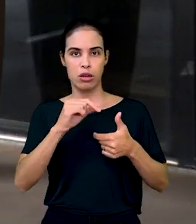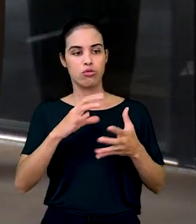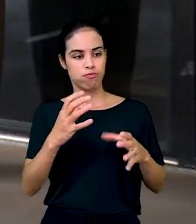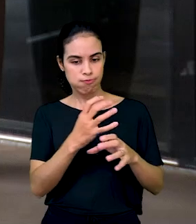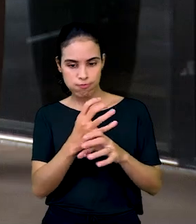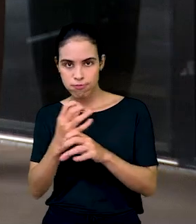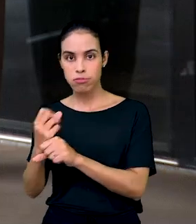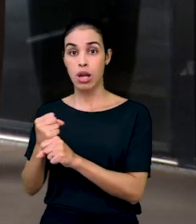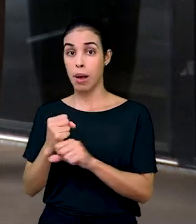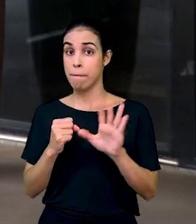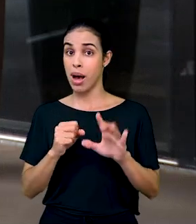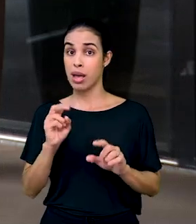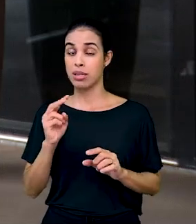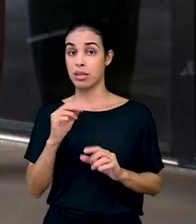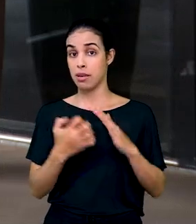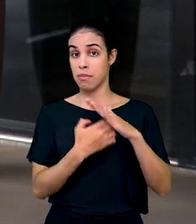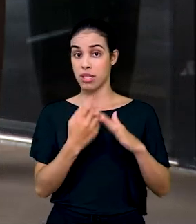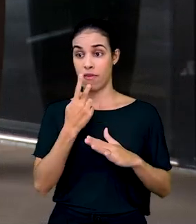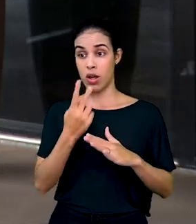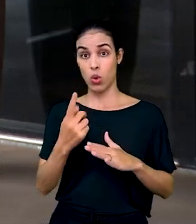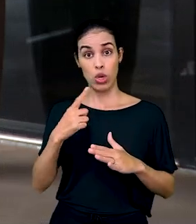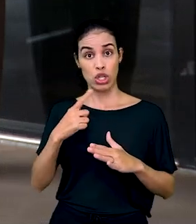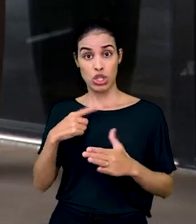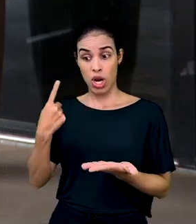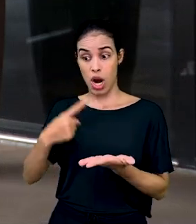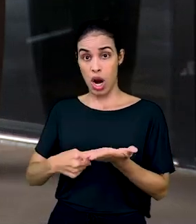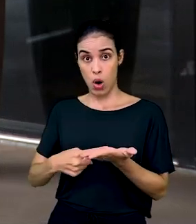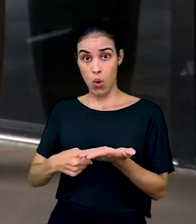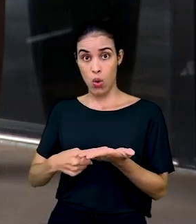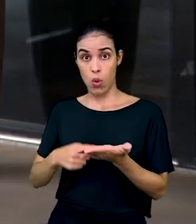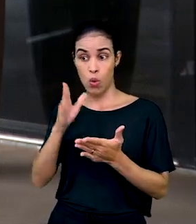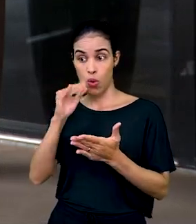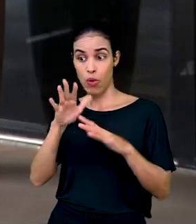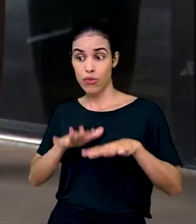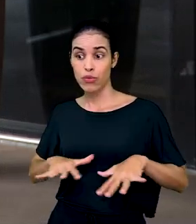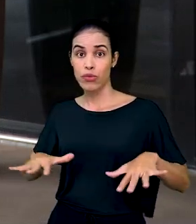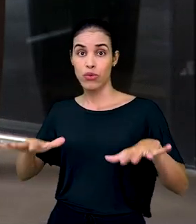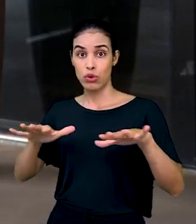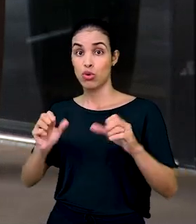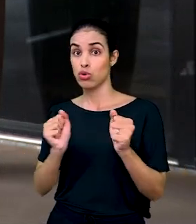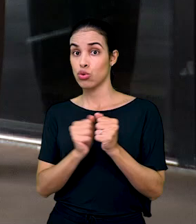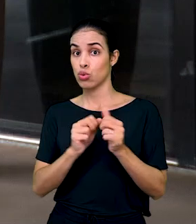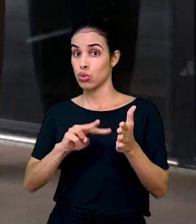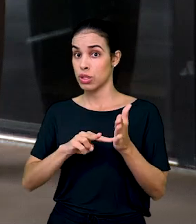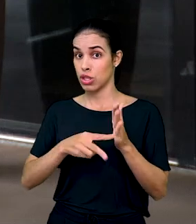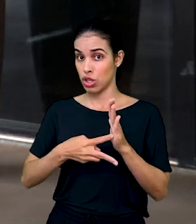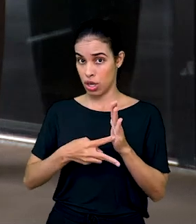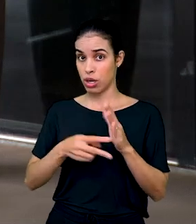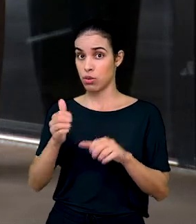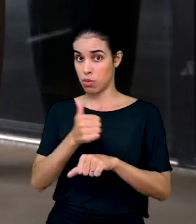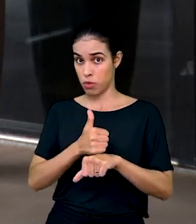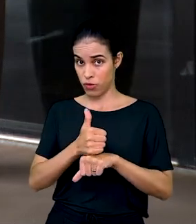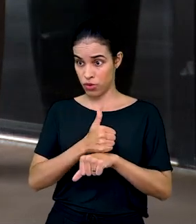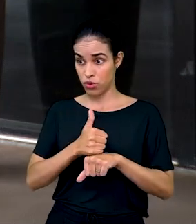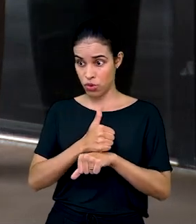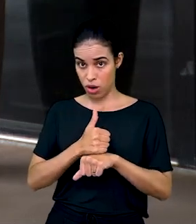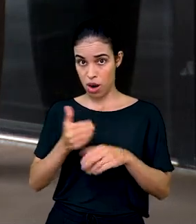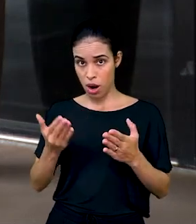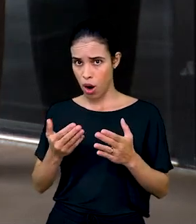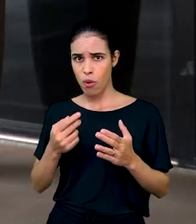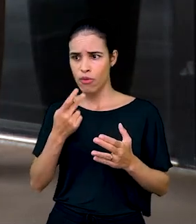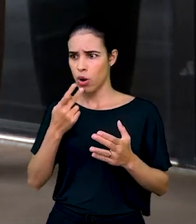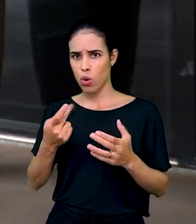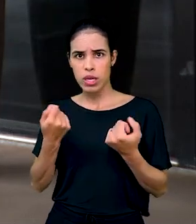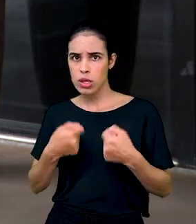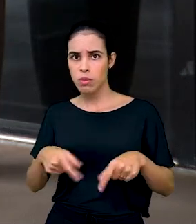Em defesa, a empresa explicou que um acordo coletivo de trabalho firmado com o Sindicato dos Empregados da categoria